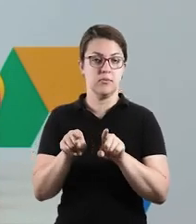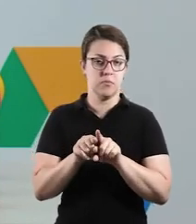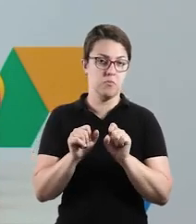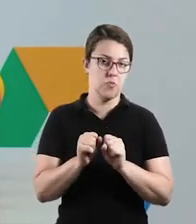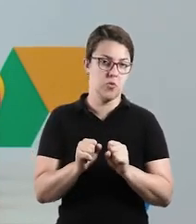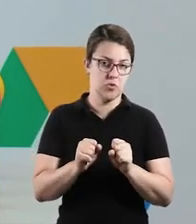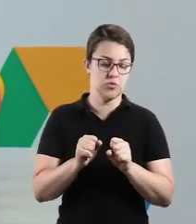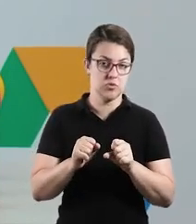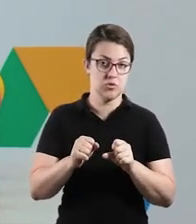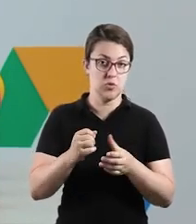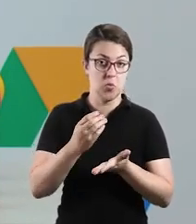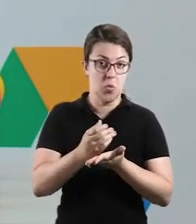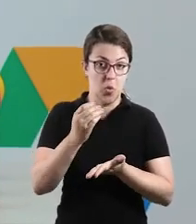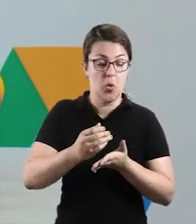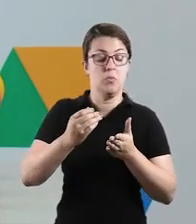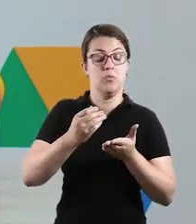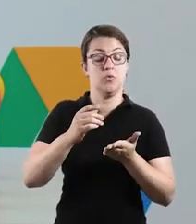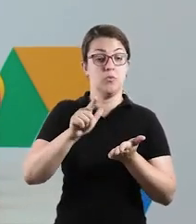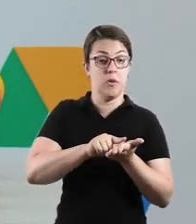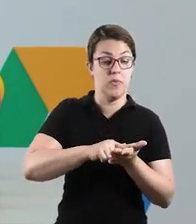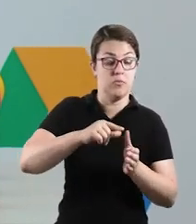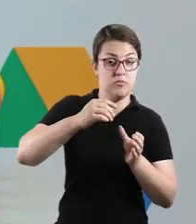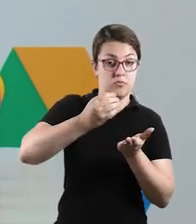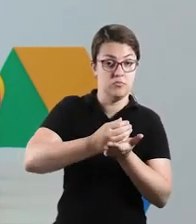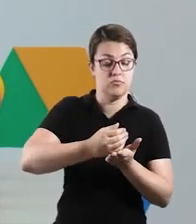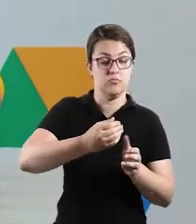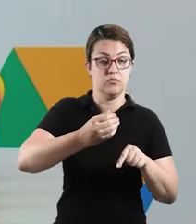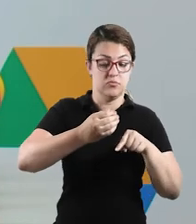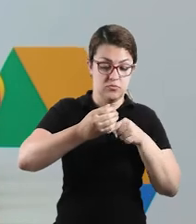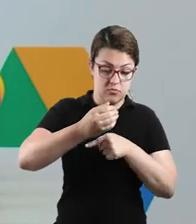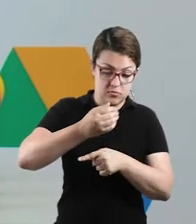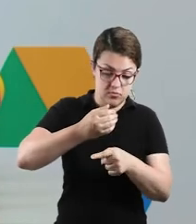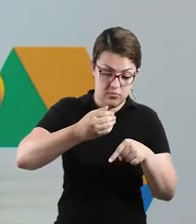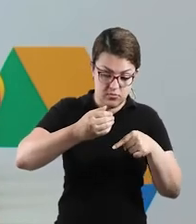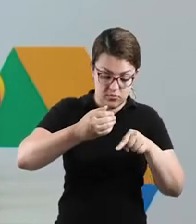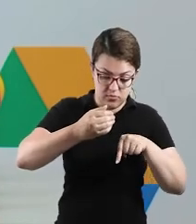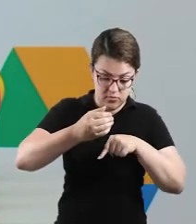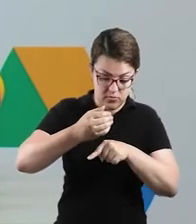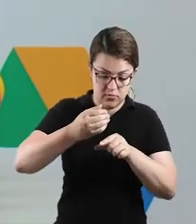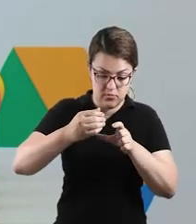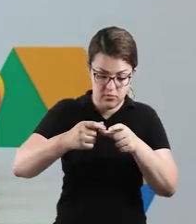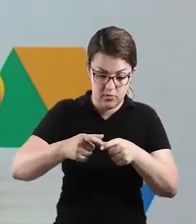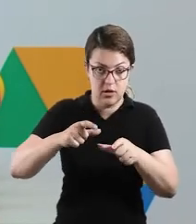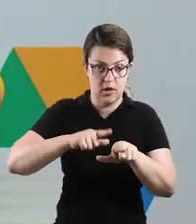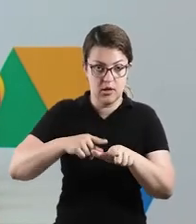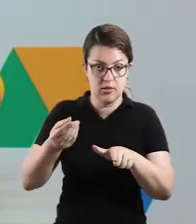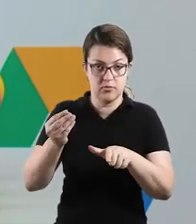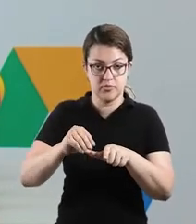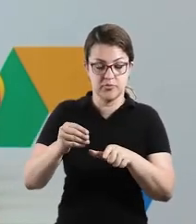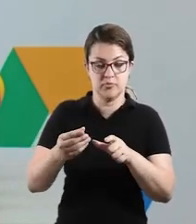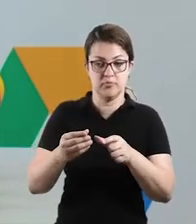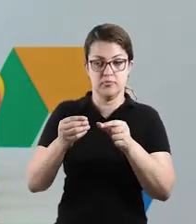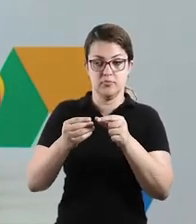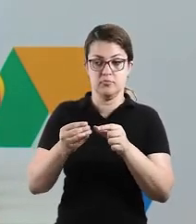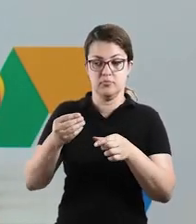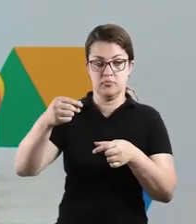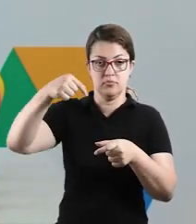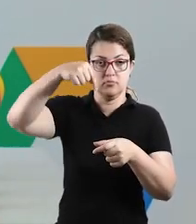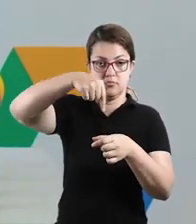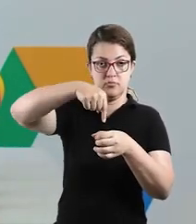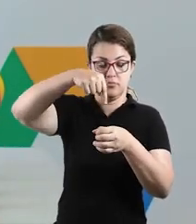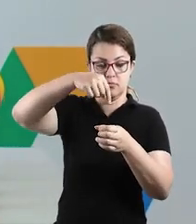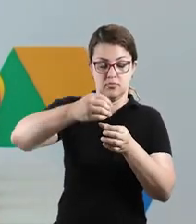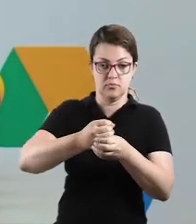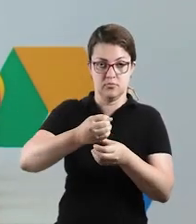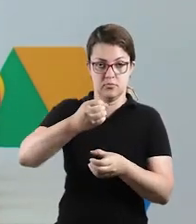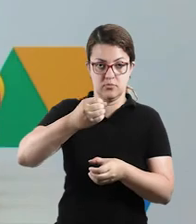papel, com a letra, e aí você cola num palitinho de sorvete, num palitinho de churrasco, e a consegue encaixar também no rolinho de papel. É uma